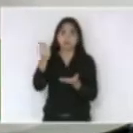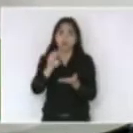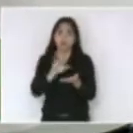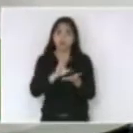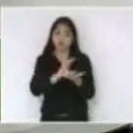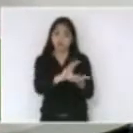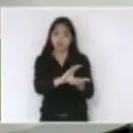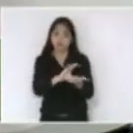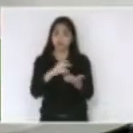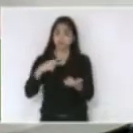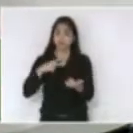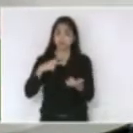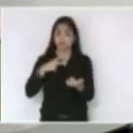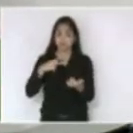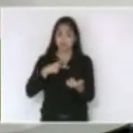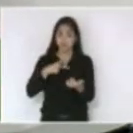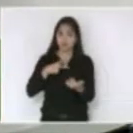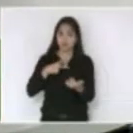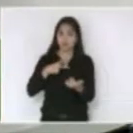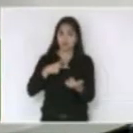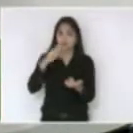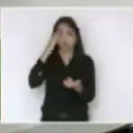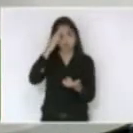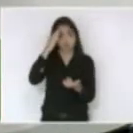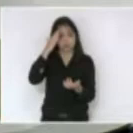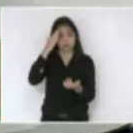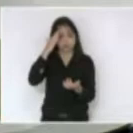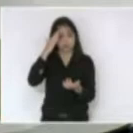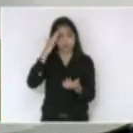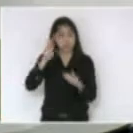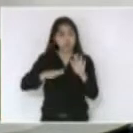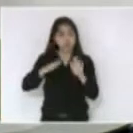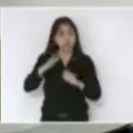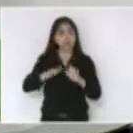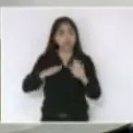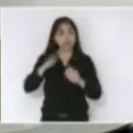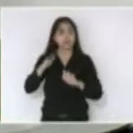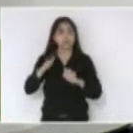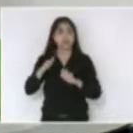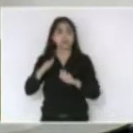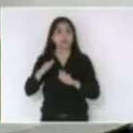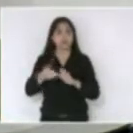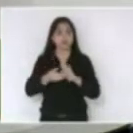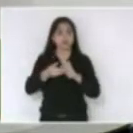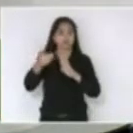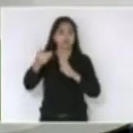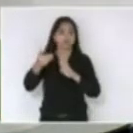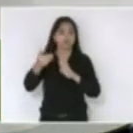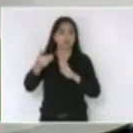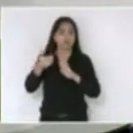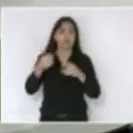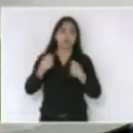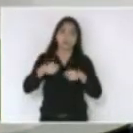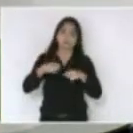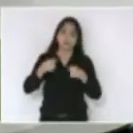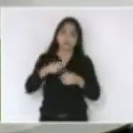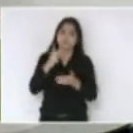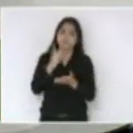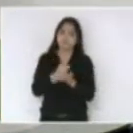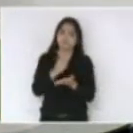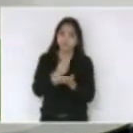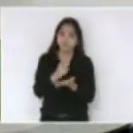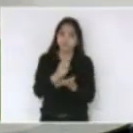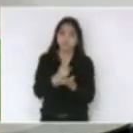grande da iniciativa privada nesta empresa e muitas vezes quer tirar mais do que bota na empresa e ela precisa continuar